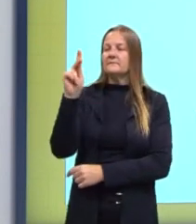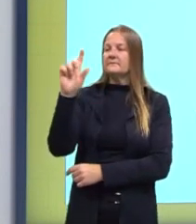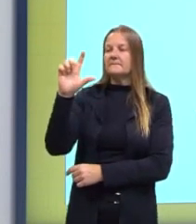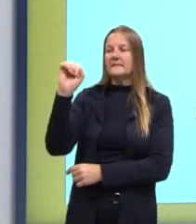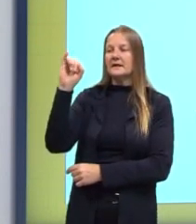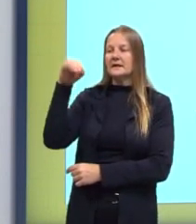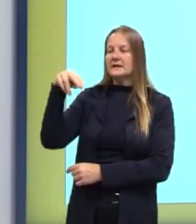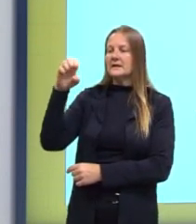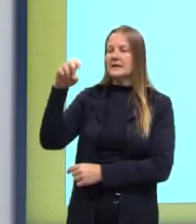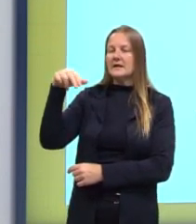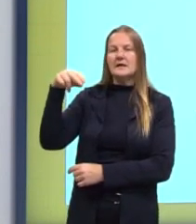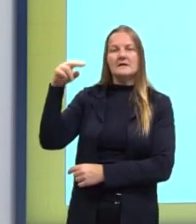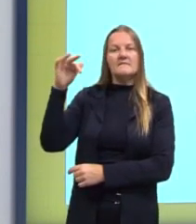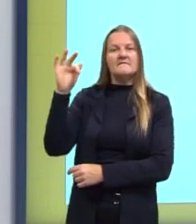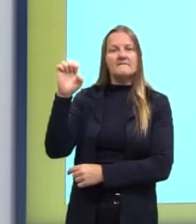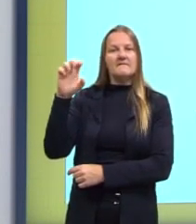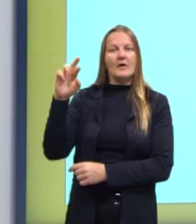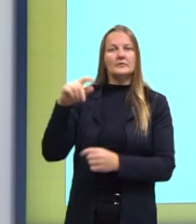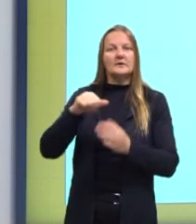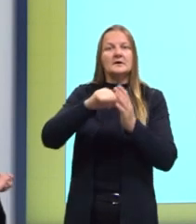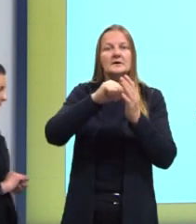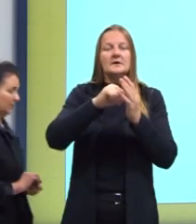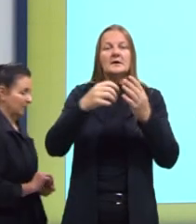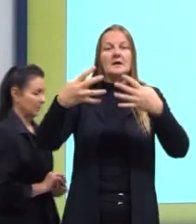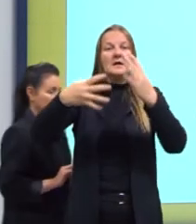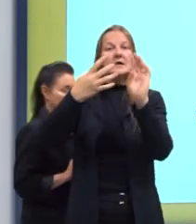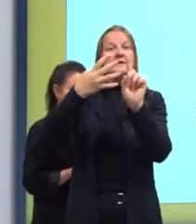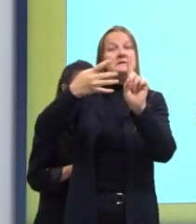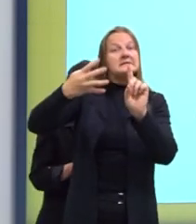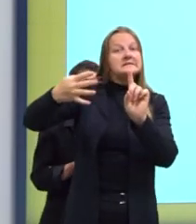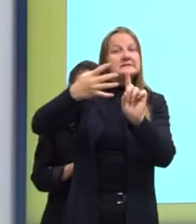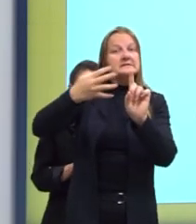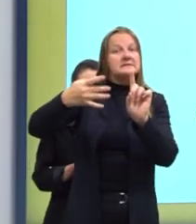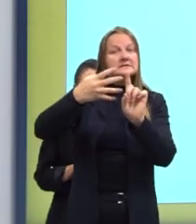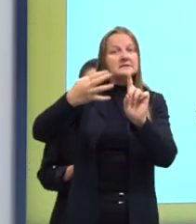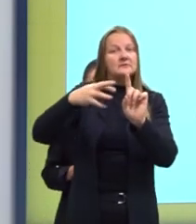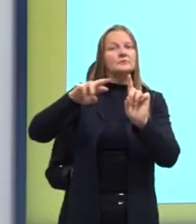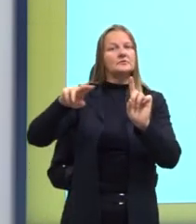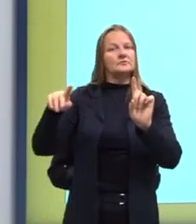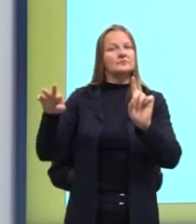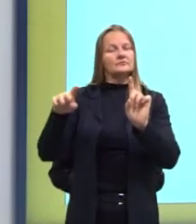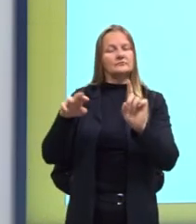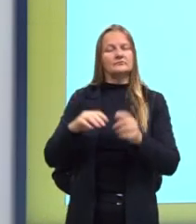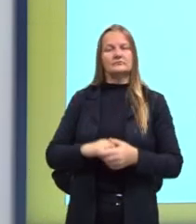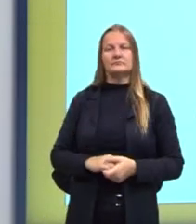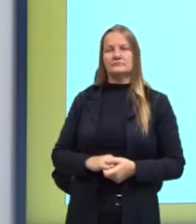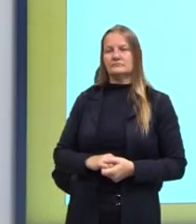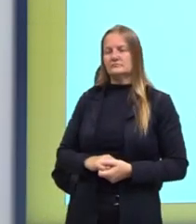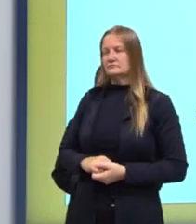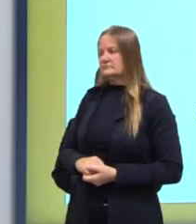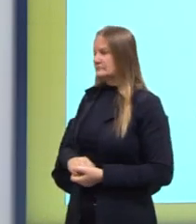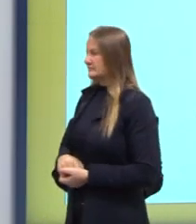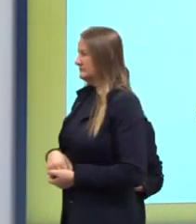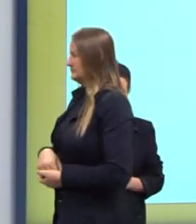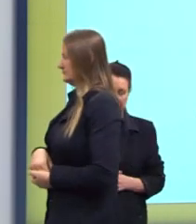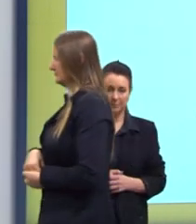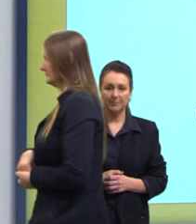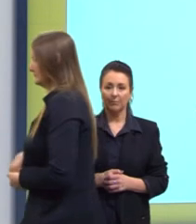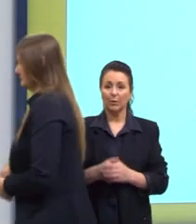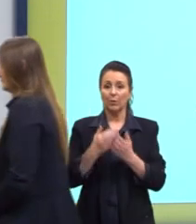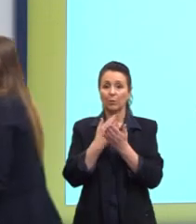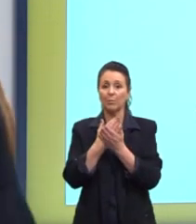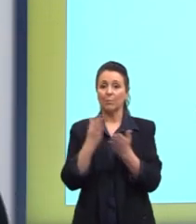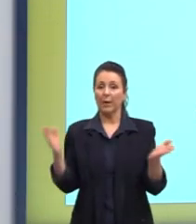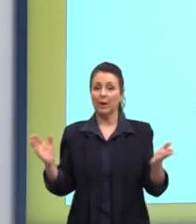euploidia, ocorre quando a perda ou acréscimo de genomas completos surge